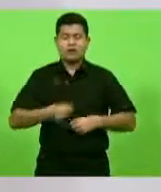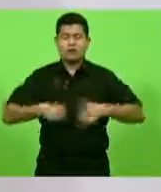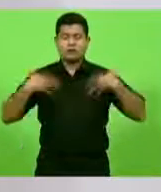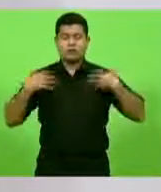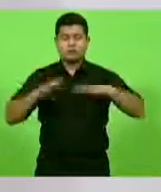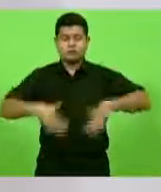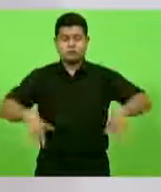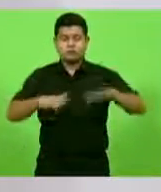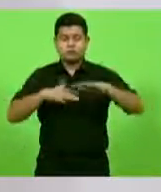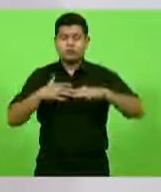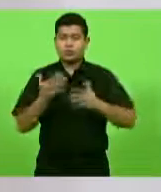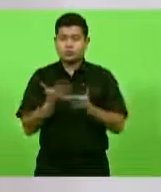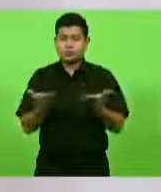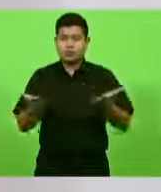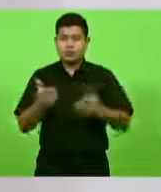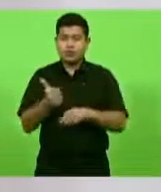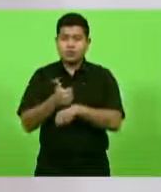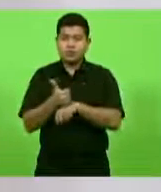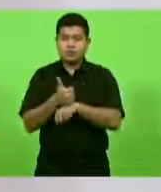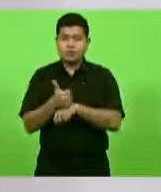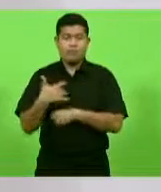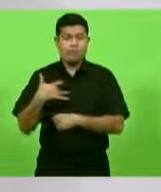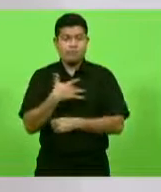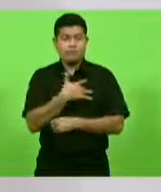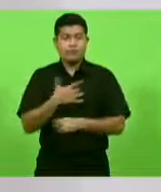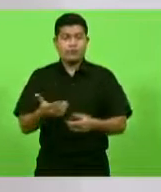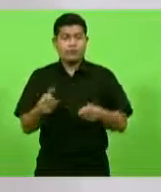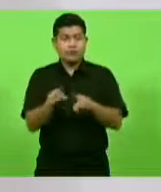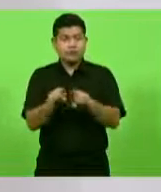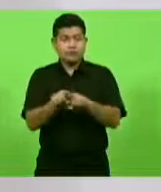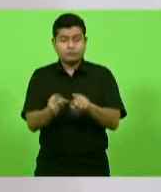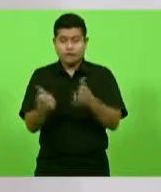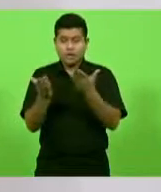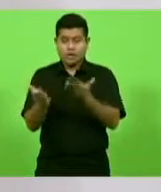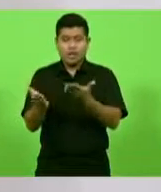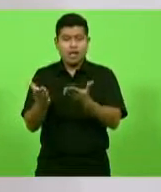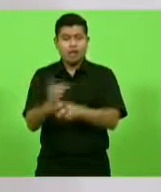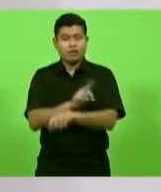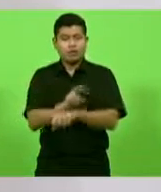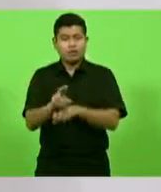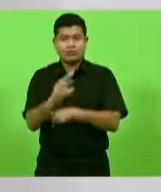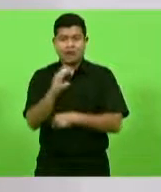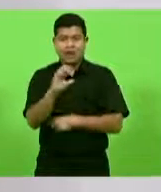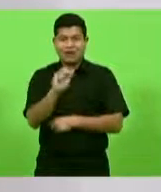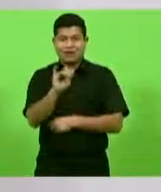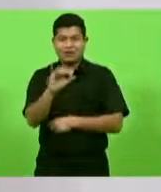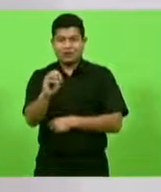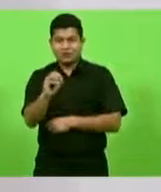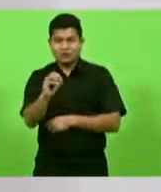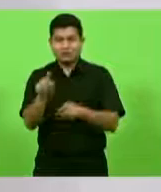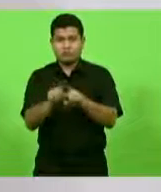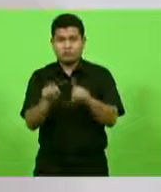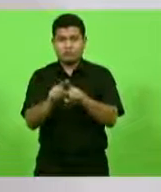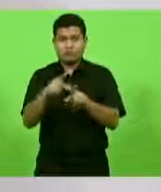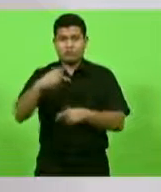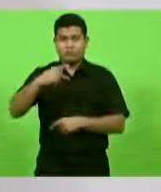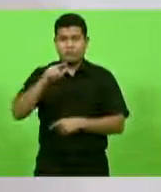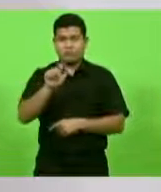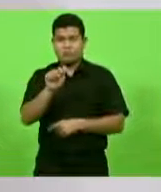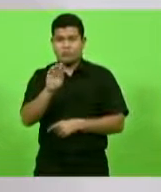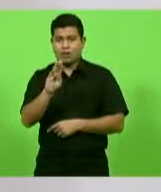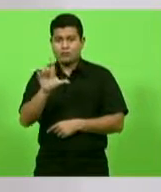saúde, fazer essa homenagem também ao doutor Caio Tremel e ao Pablo, vice-prefeito,